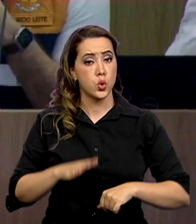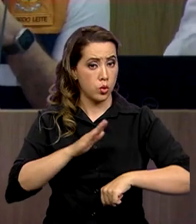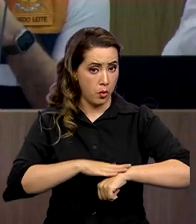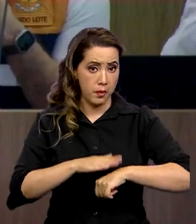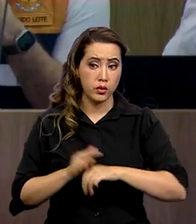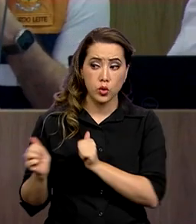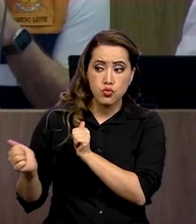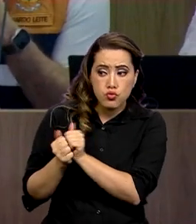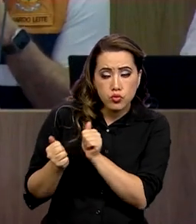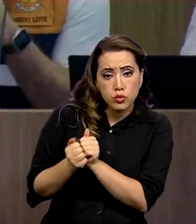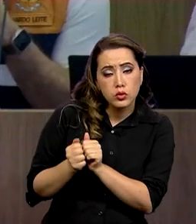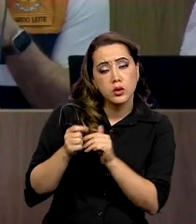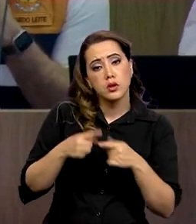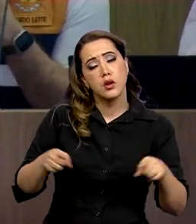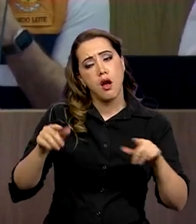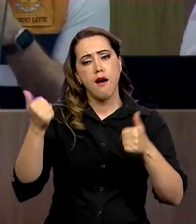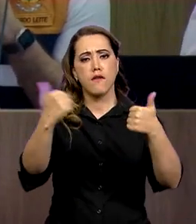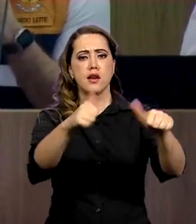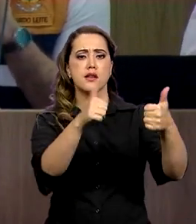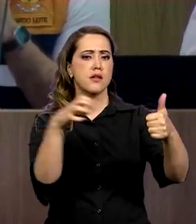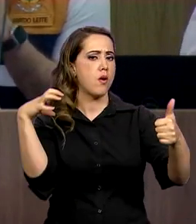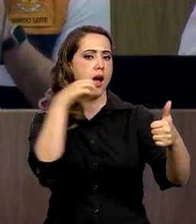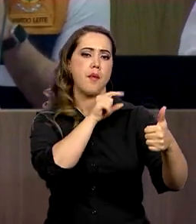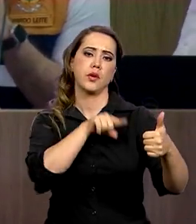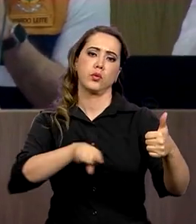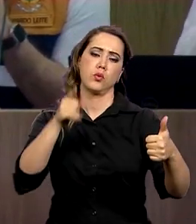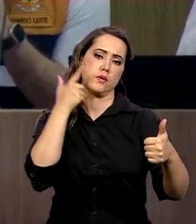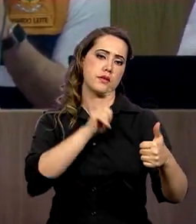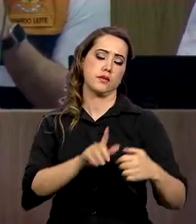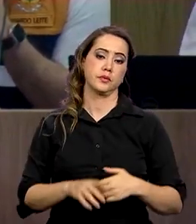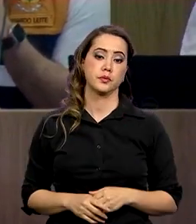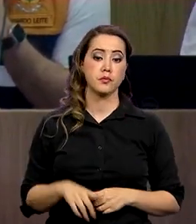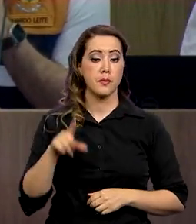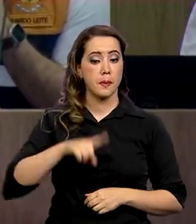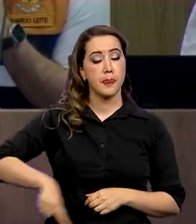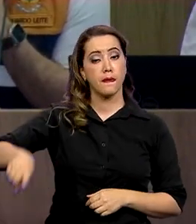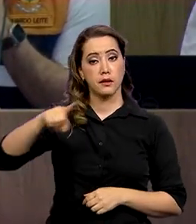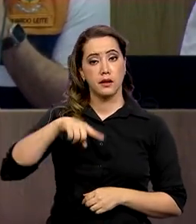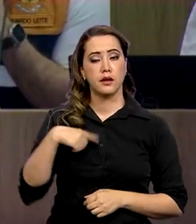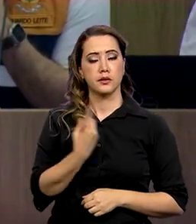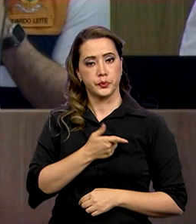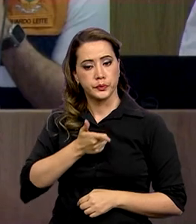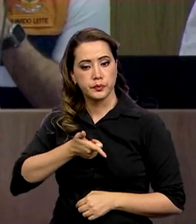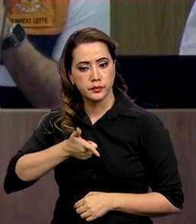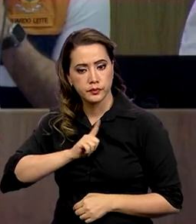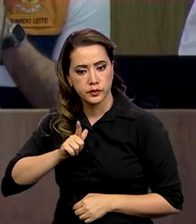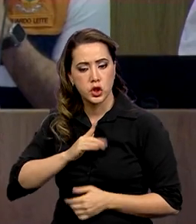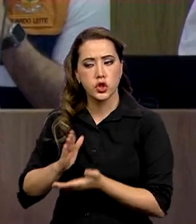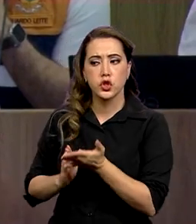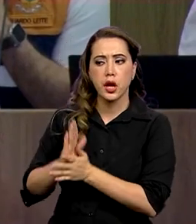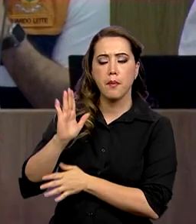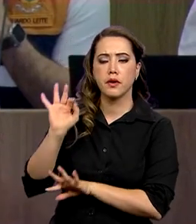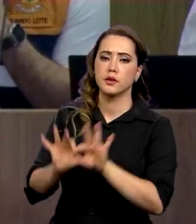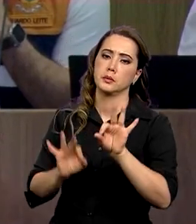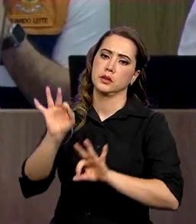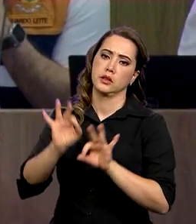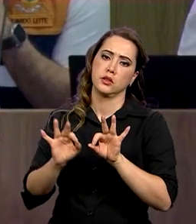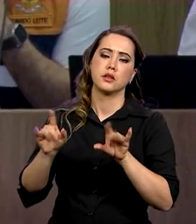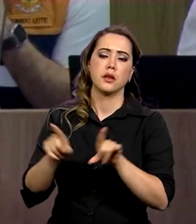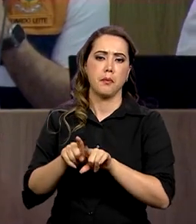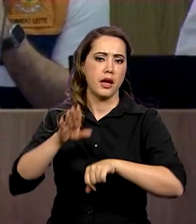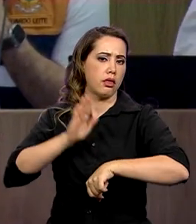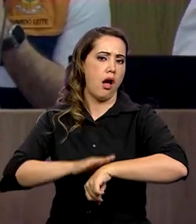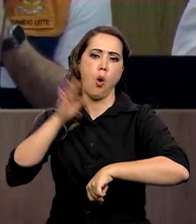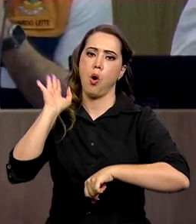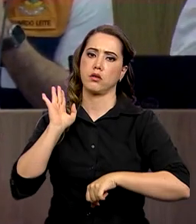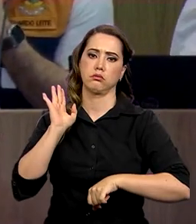conjunto, a análise já sai analisada. Lá a gente tem aprovado o plano também na primeira hora.